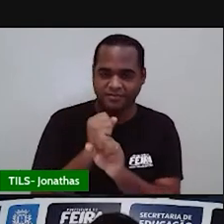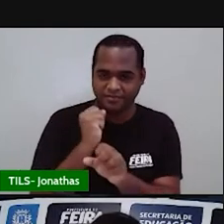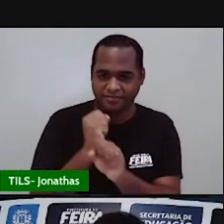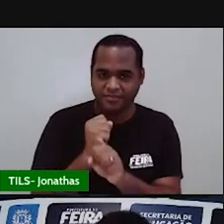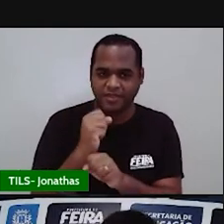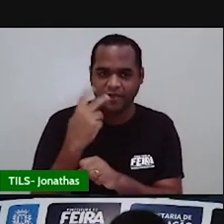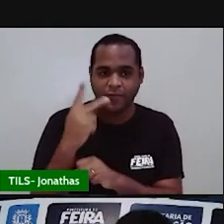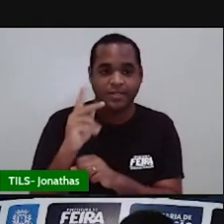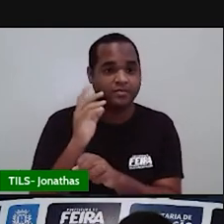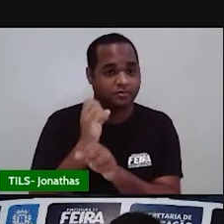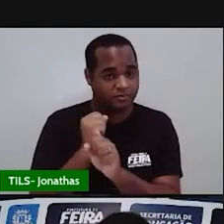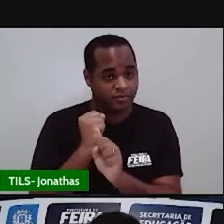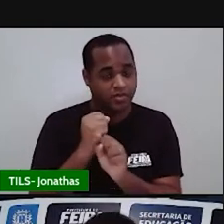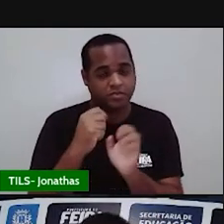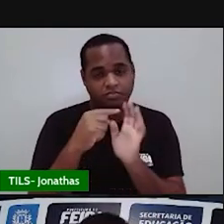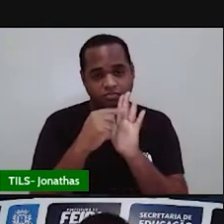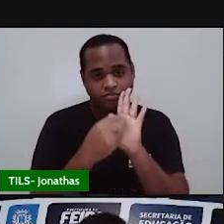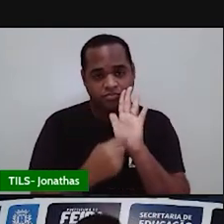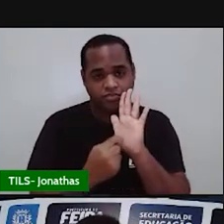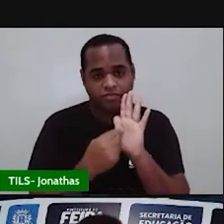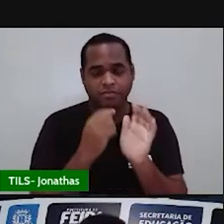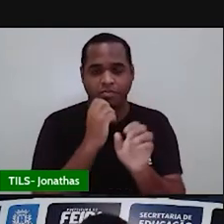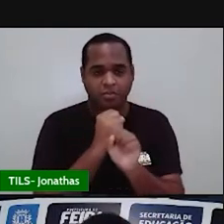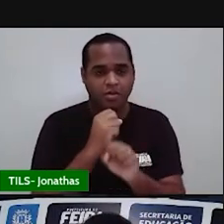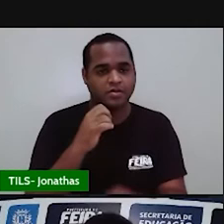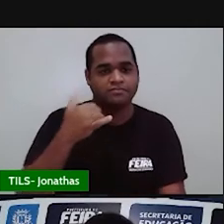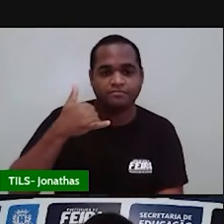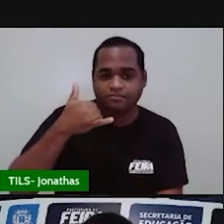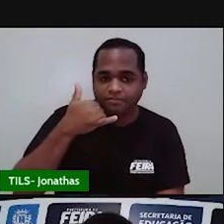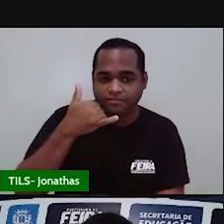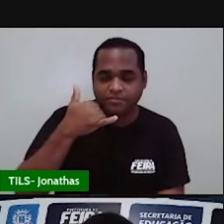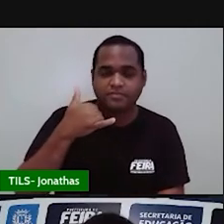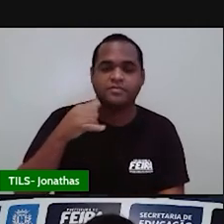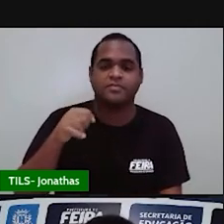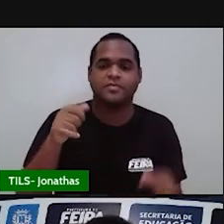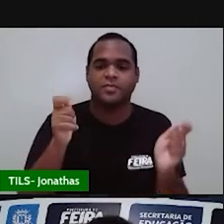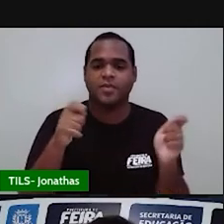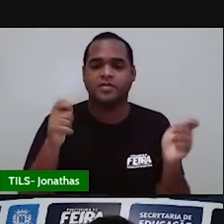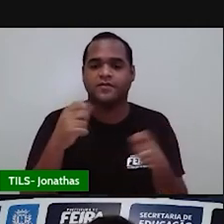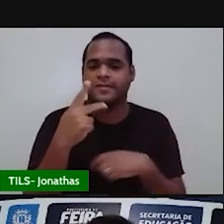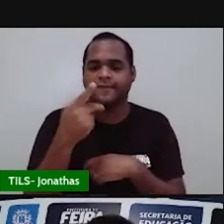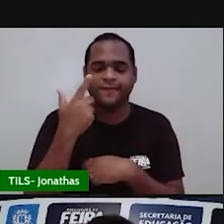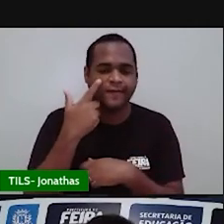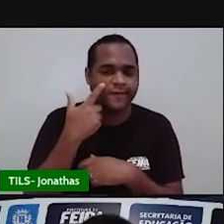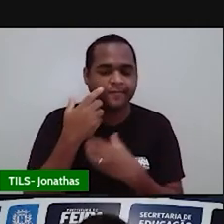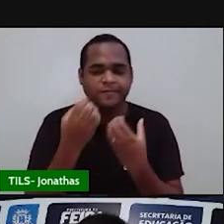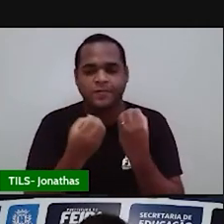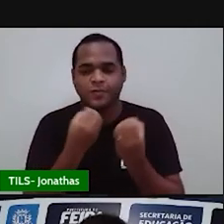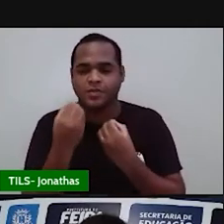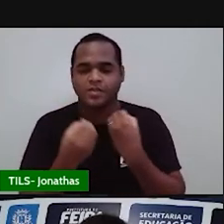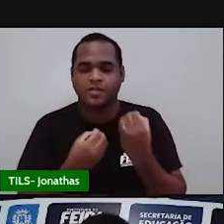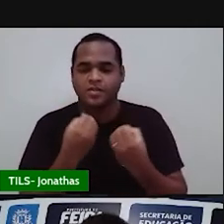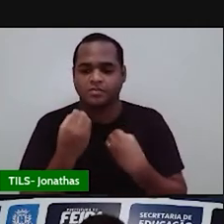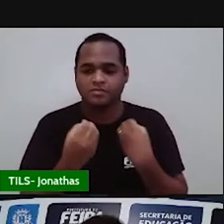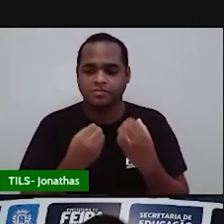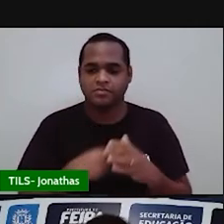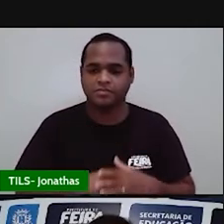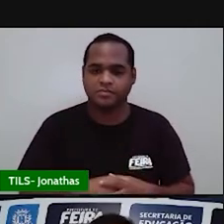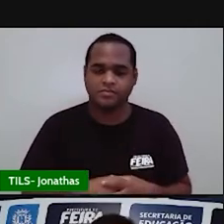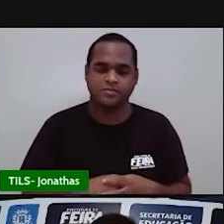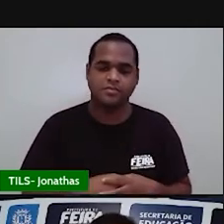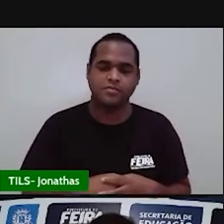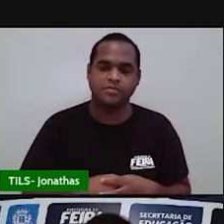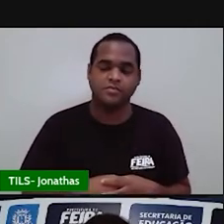usar uma calculadora, que pode ser uma calculadora de celular, por exemplo, você pode estar verificando isso. Ou então você pode estar fazendo aí